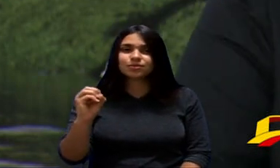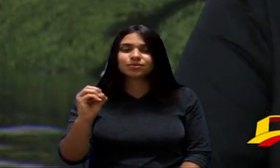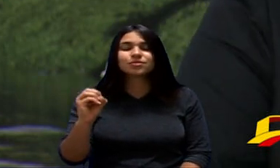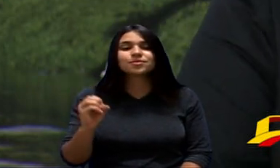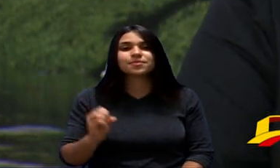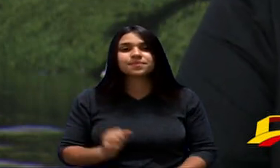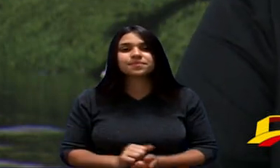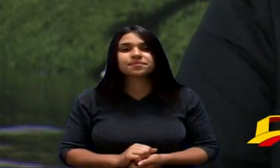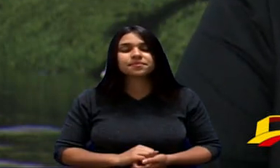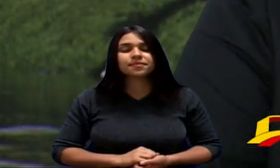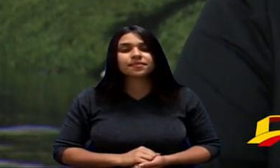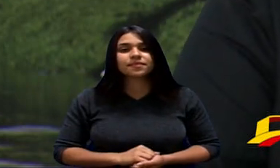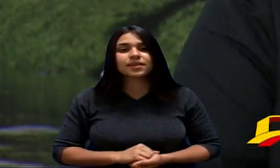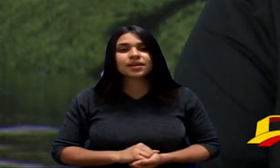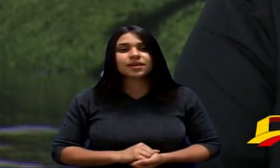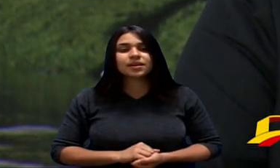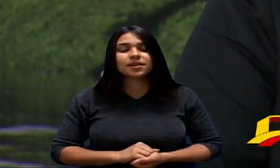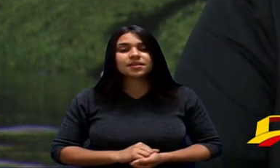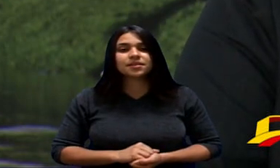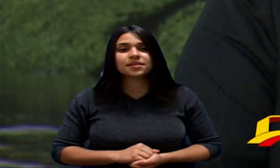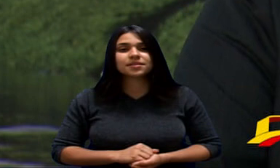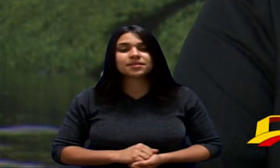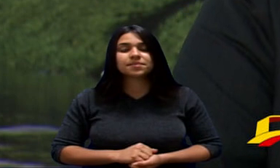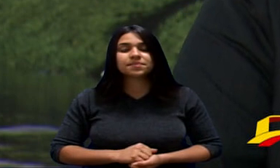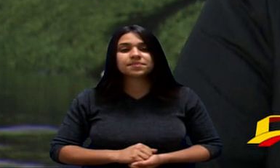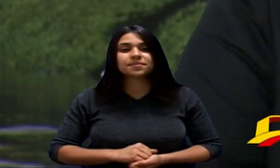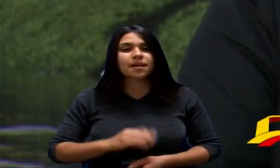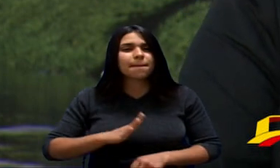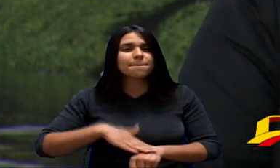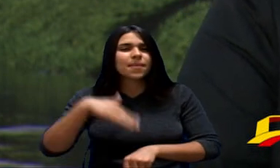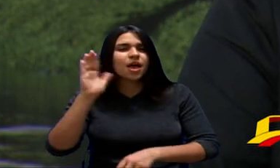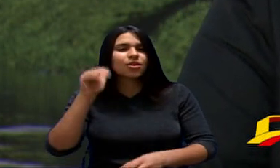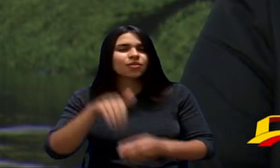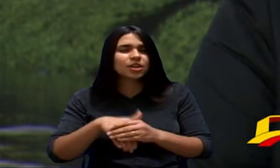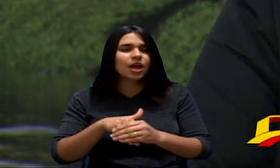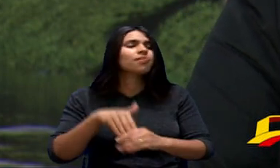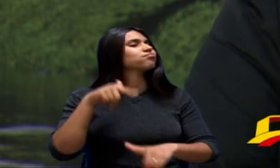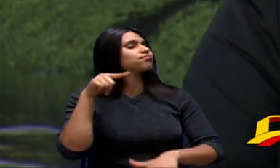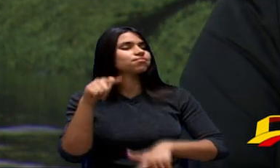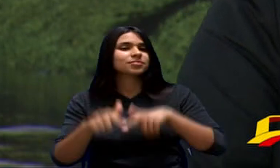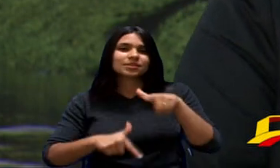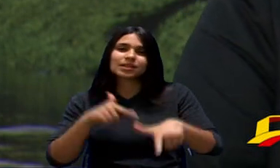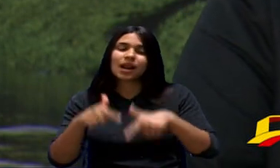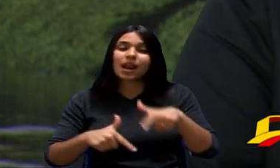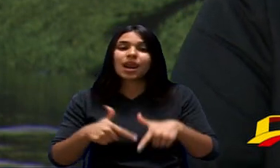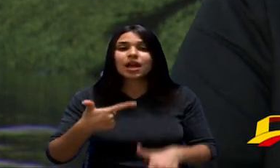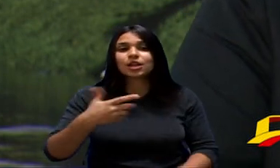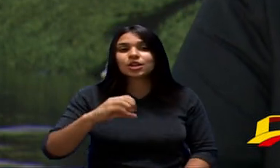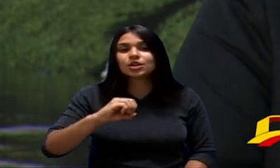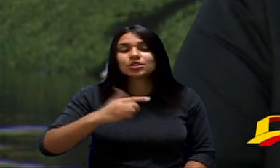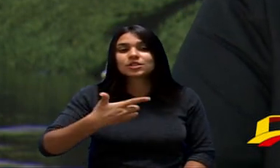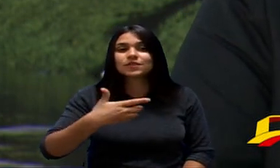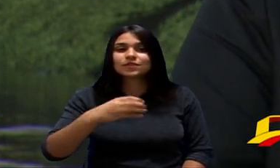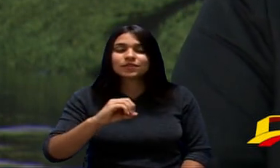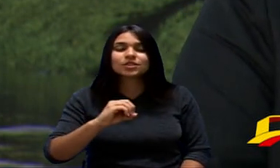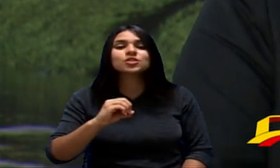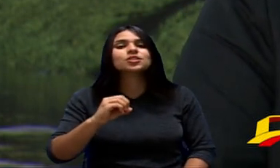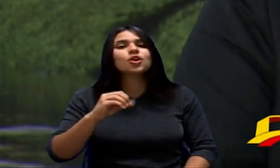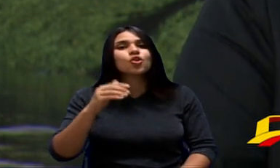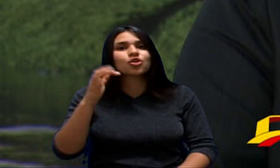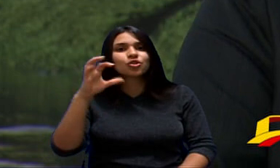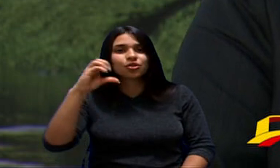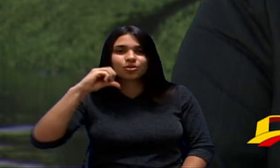Primeiro 25º Mais Votado Sorocaba Trabalhando Muito E Deus Abençoa Em 2020 Fiquei O nono Mais Votado